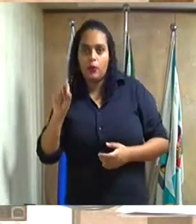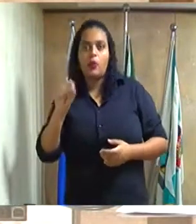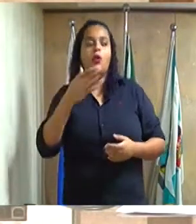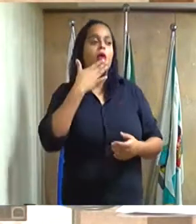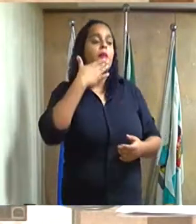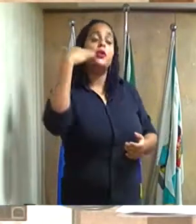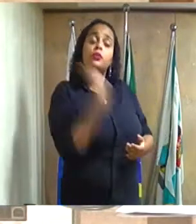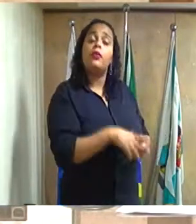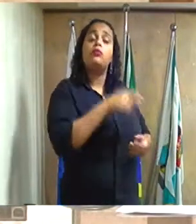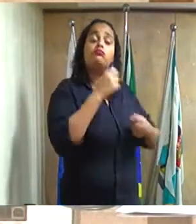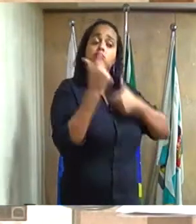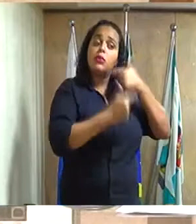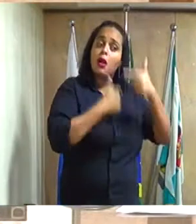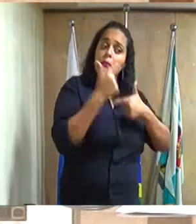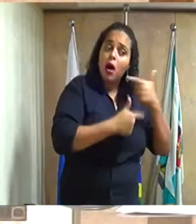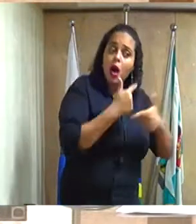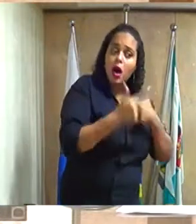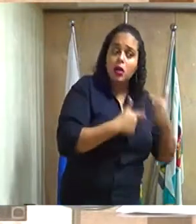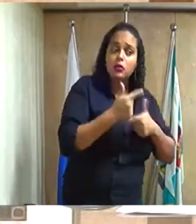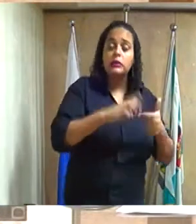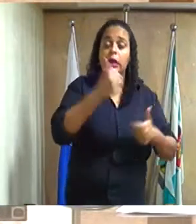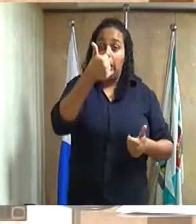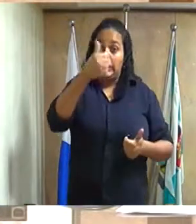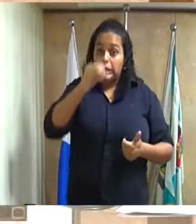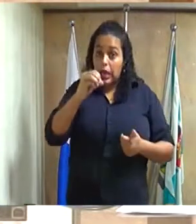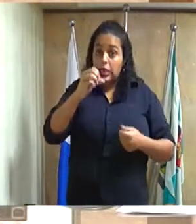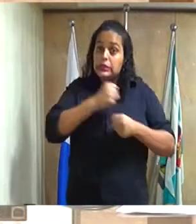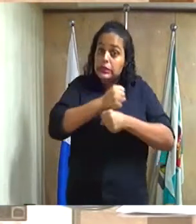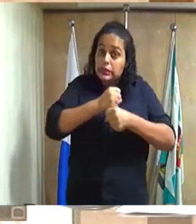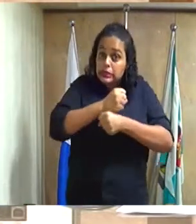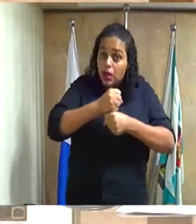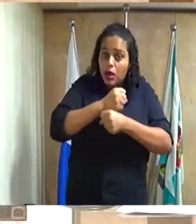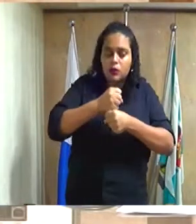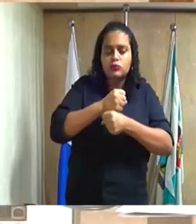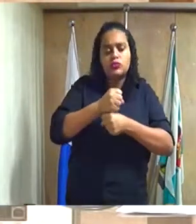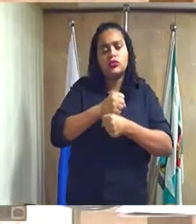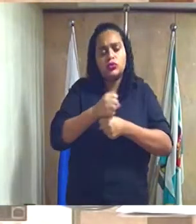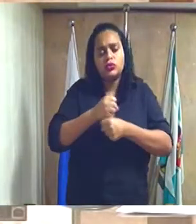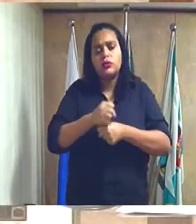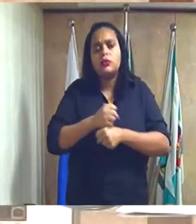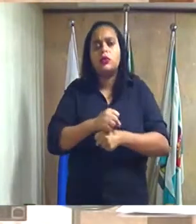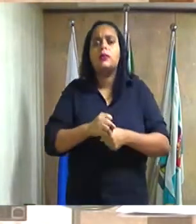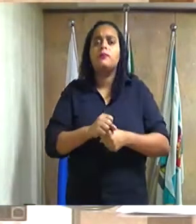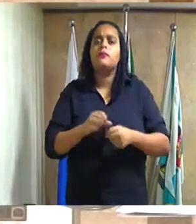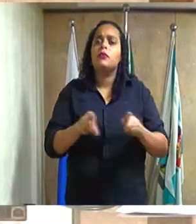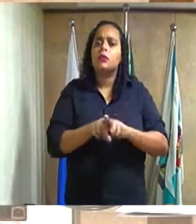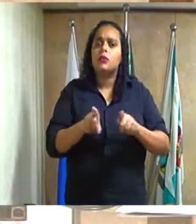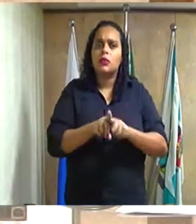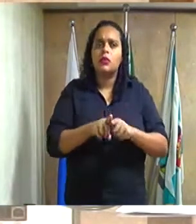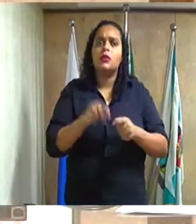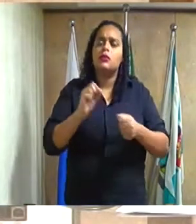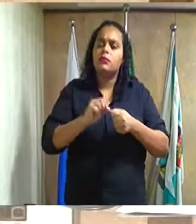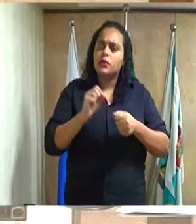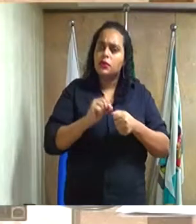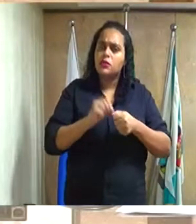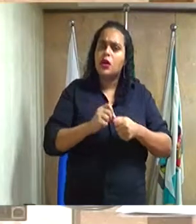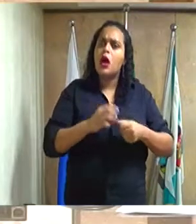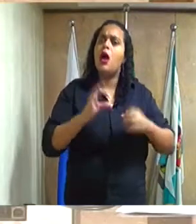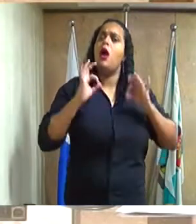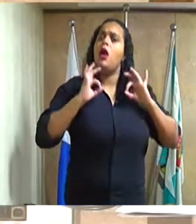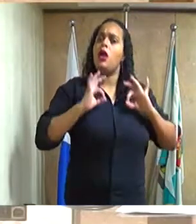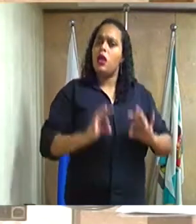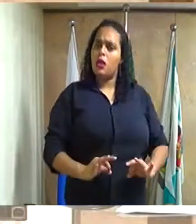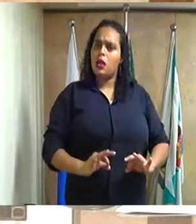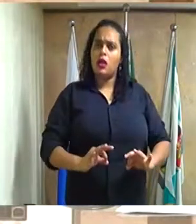serviços prestados ao longo dos seus 10 anos de dedicação ao nosso município, desempenhando com seriedade e competência um